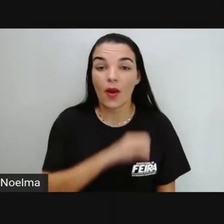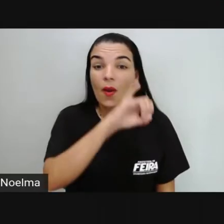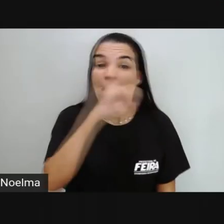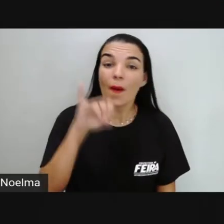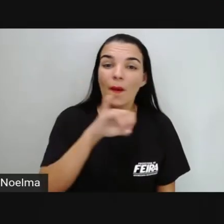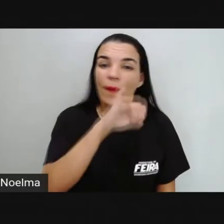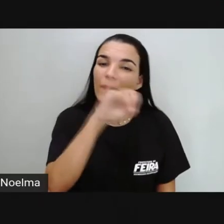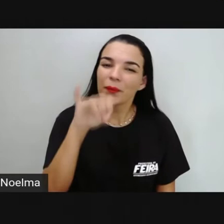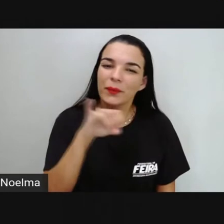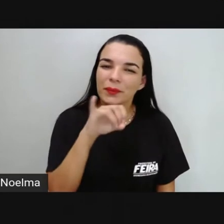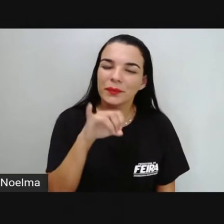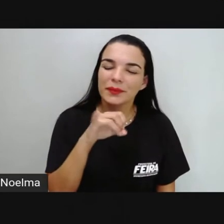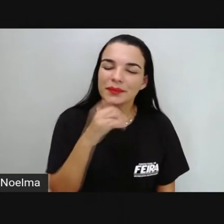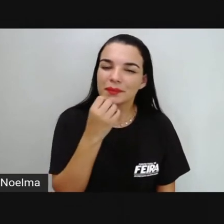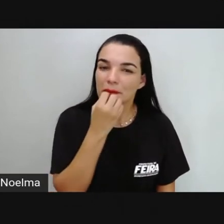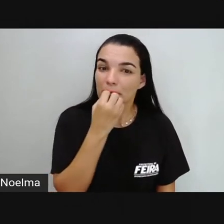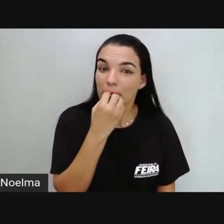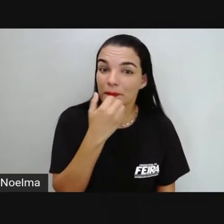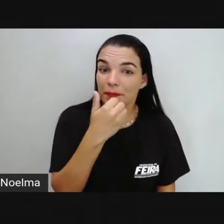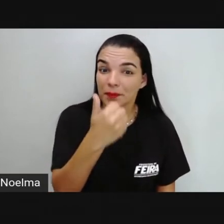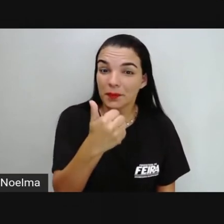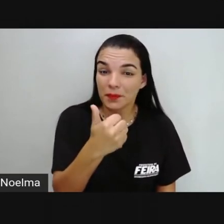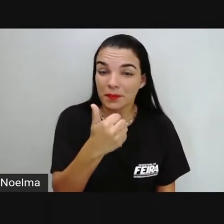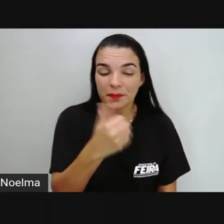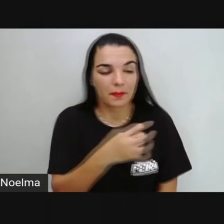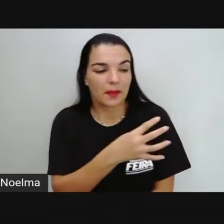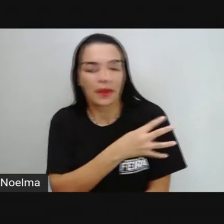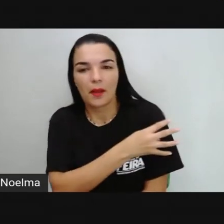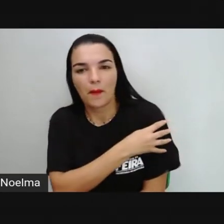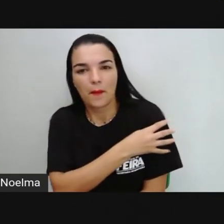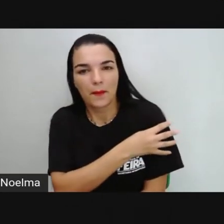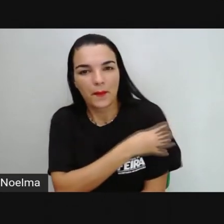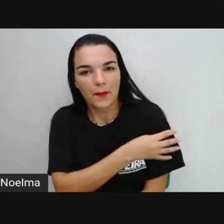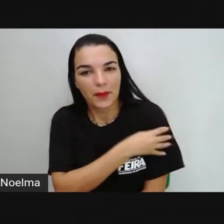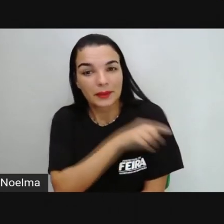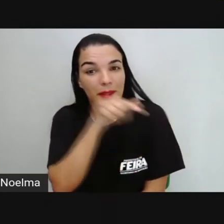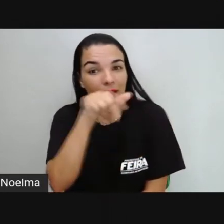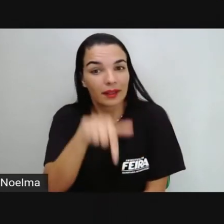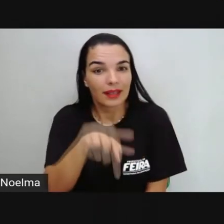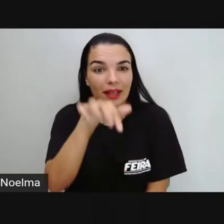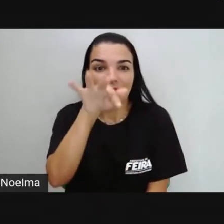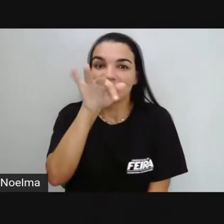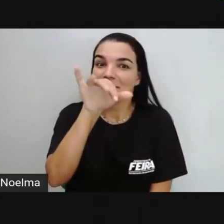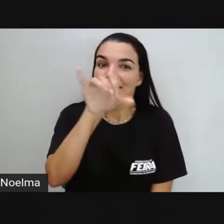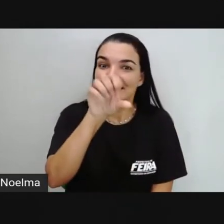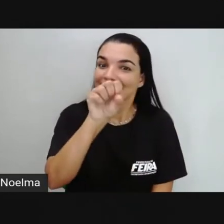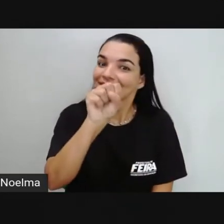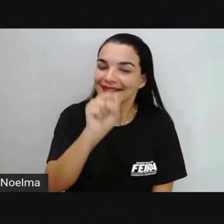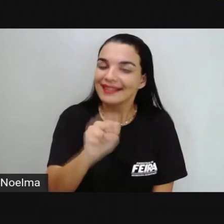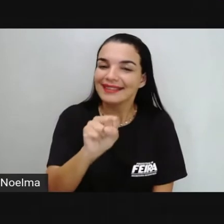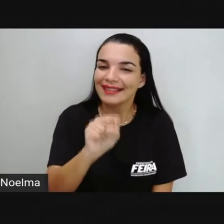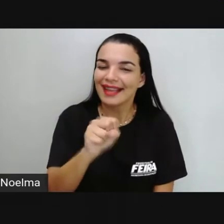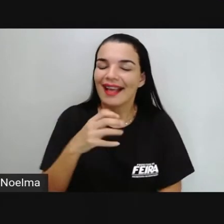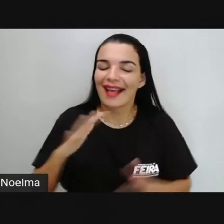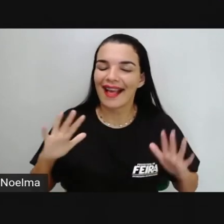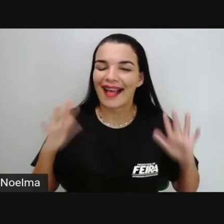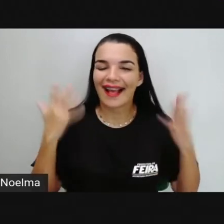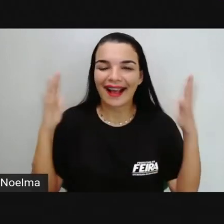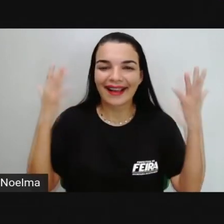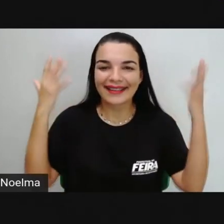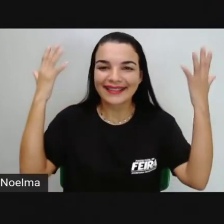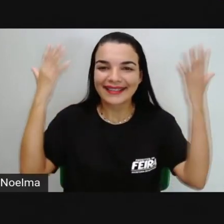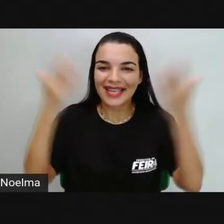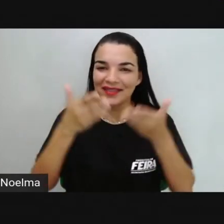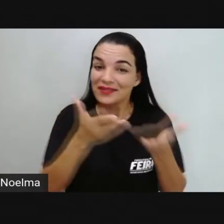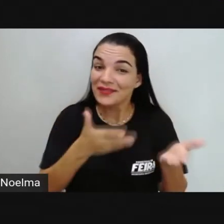Olá, meus amores, nossos queridos quartos anos da cidade de Feira de Santana. É com enorme alegria